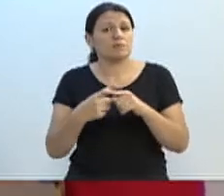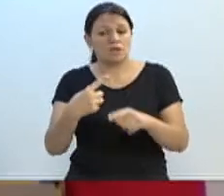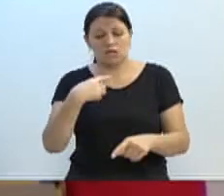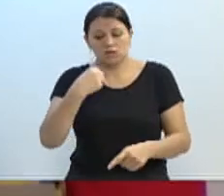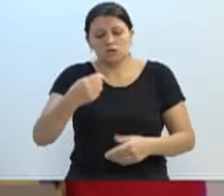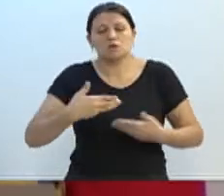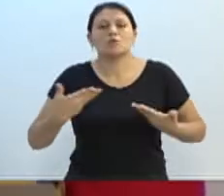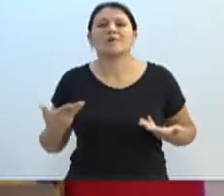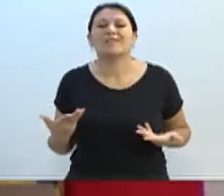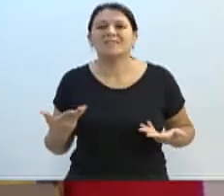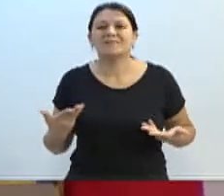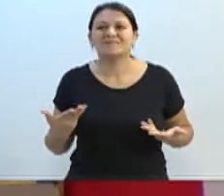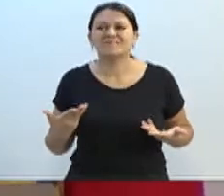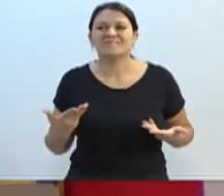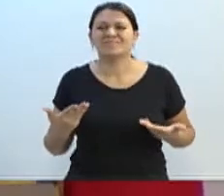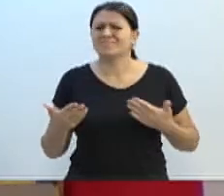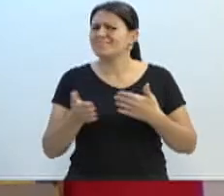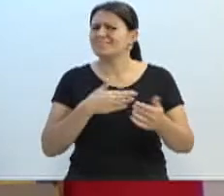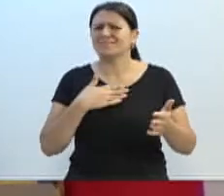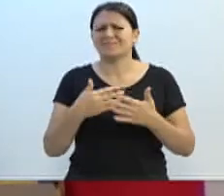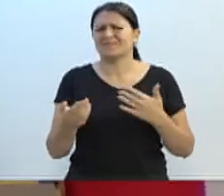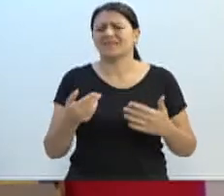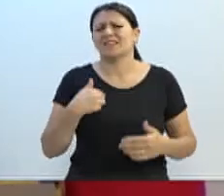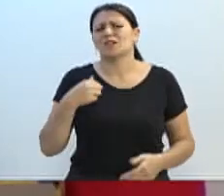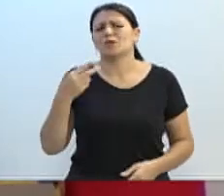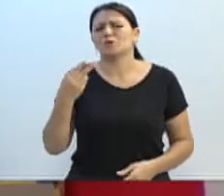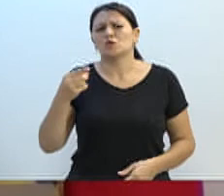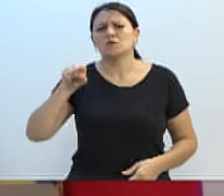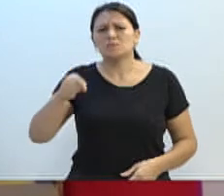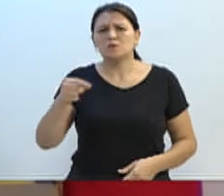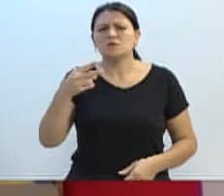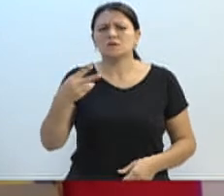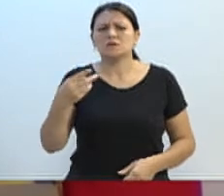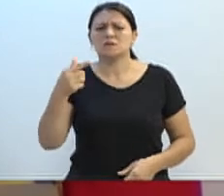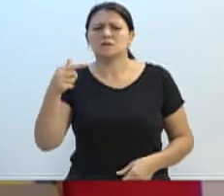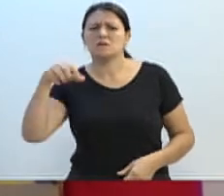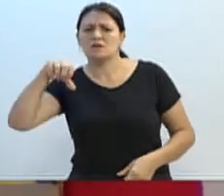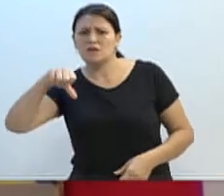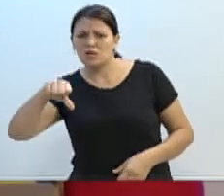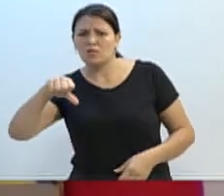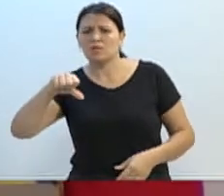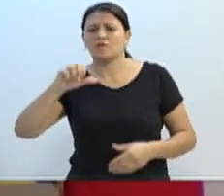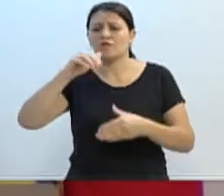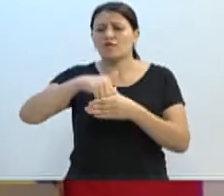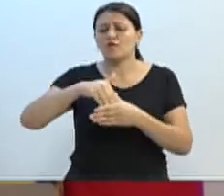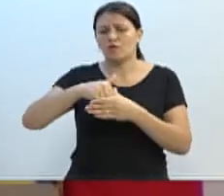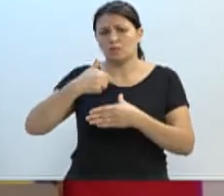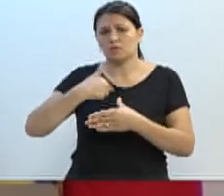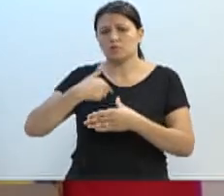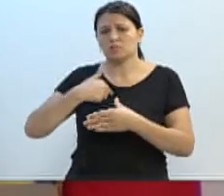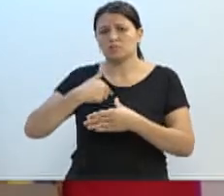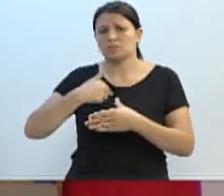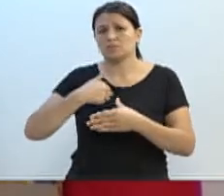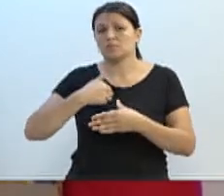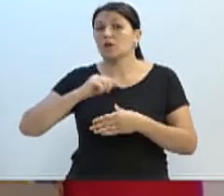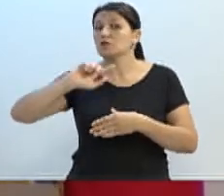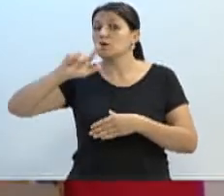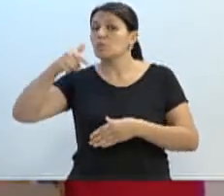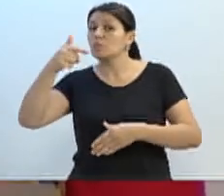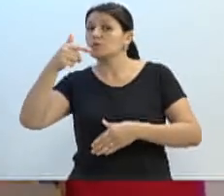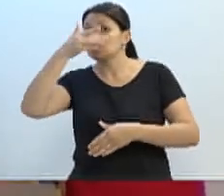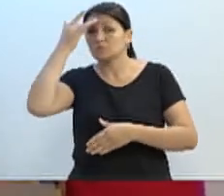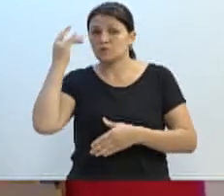de... Eu me elegi com 2.279 votos, independente dessas pessoas, outras agora estão cobrando também,